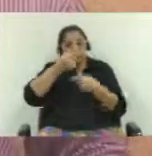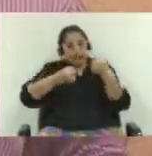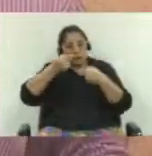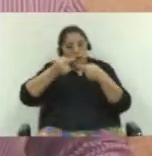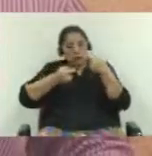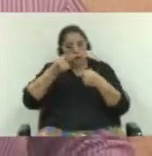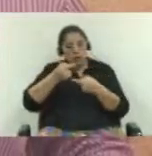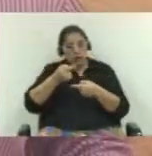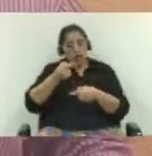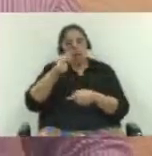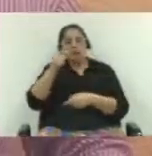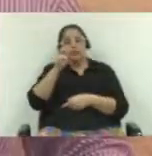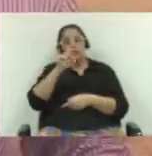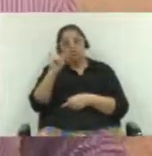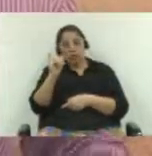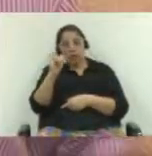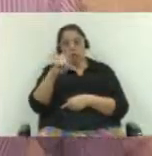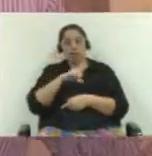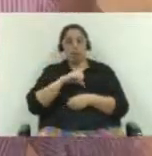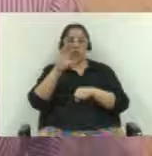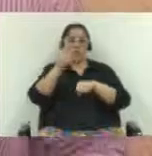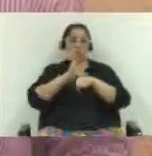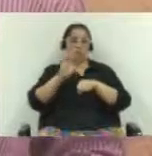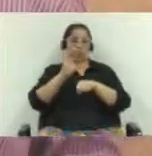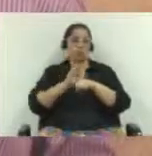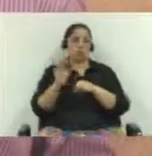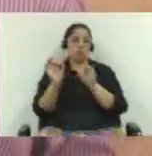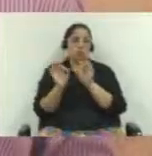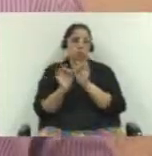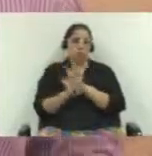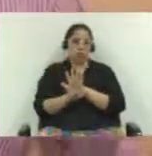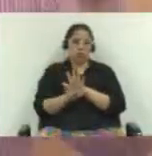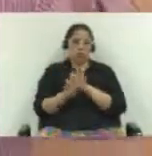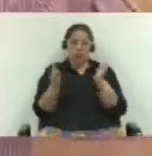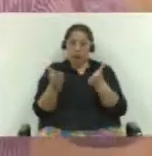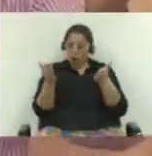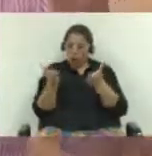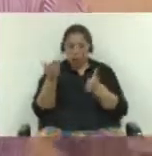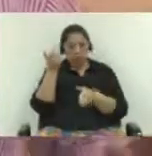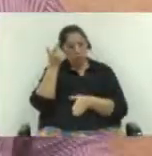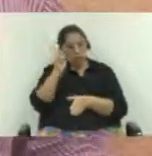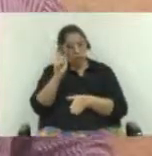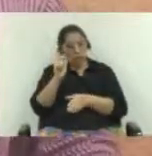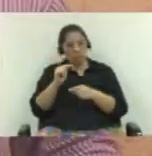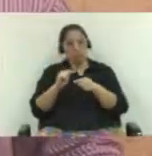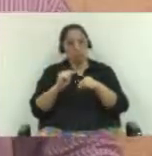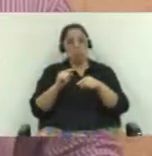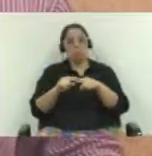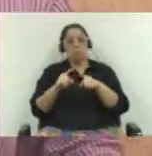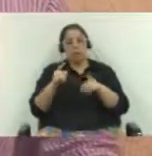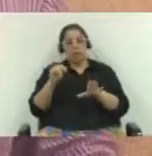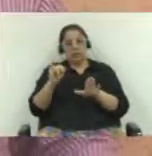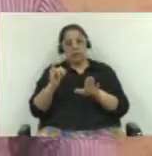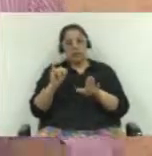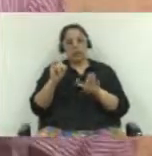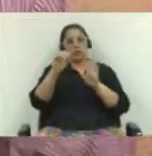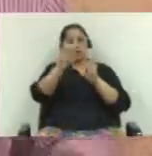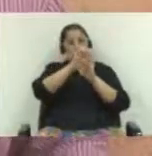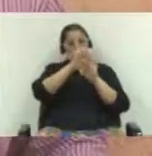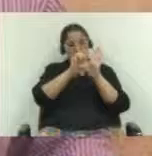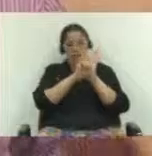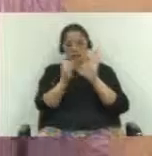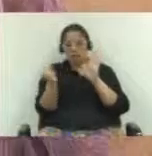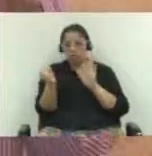aprovada, ponto final. Ponto final. Limeira vai ter curso de medicina, ponto final.